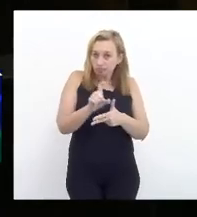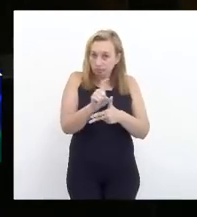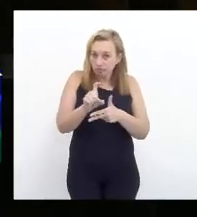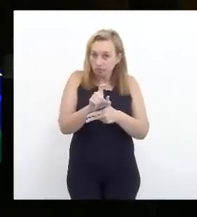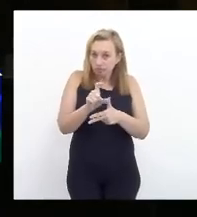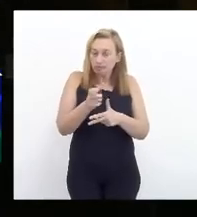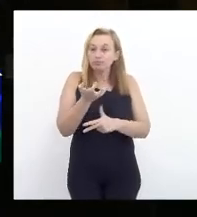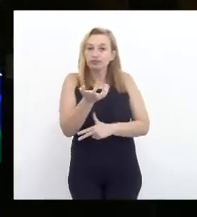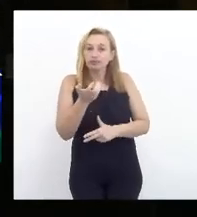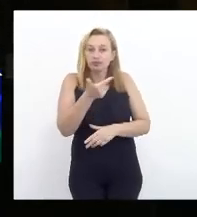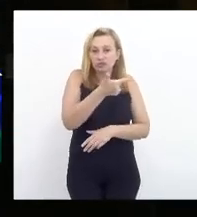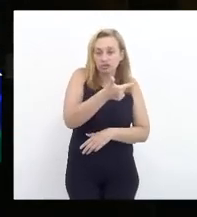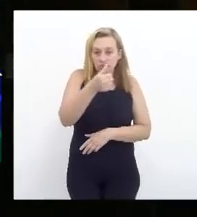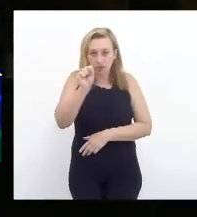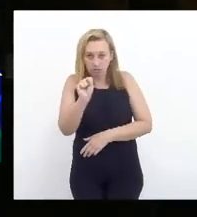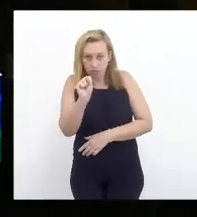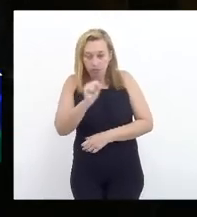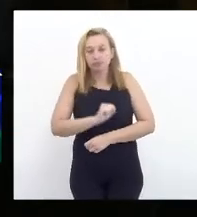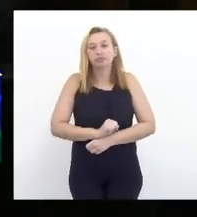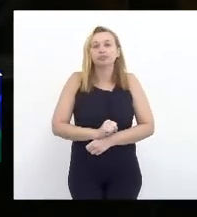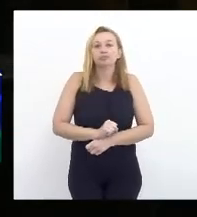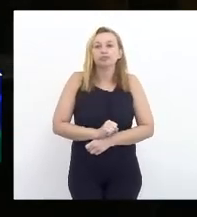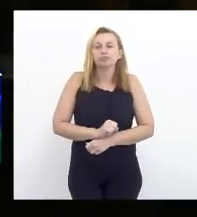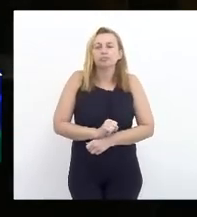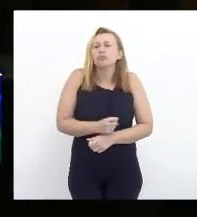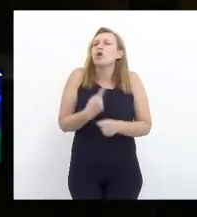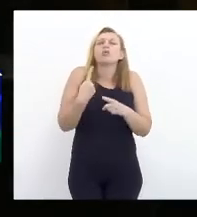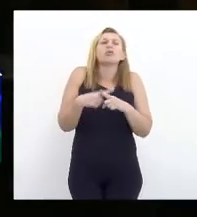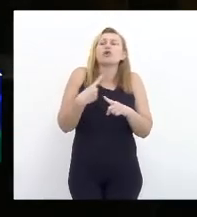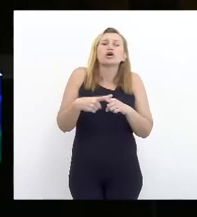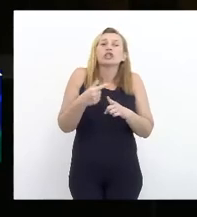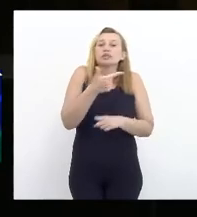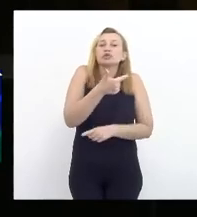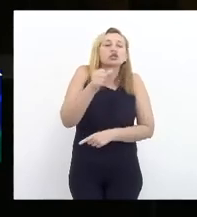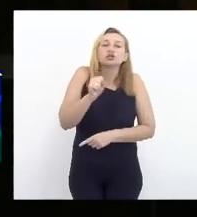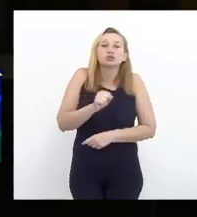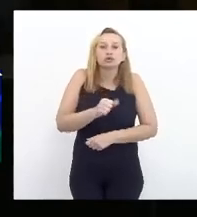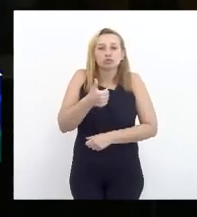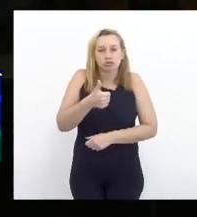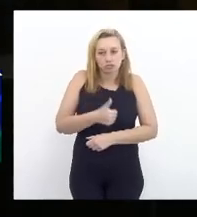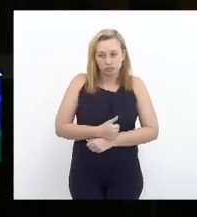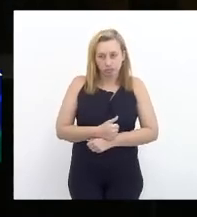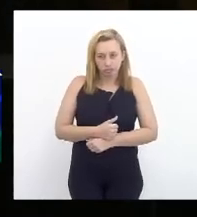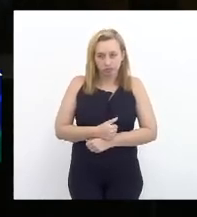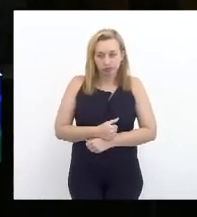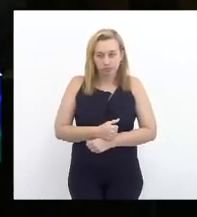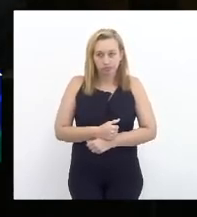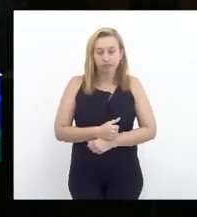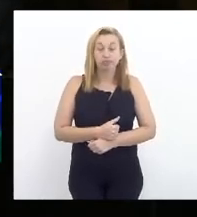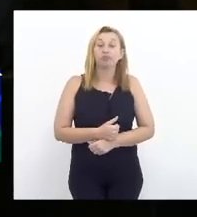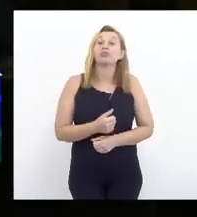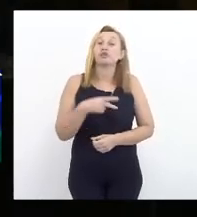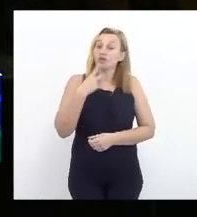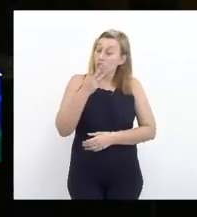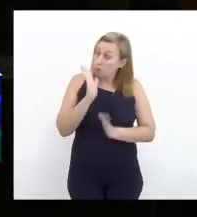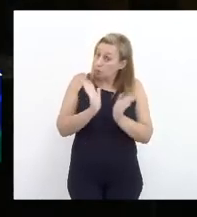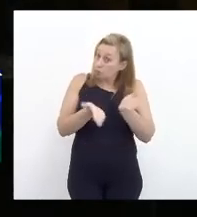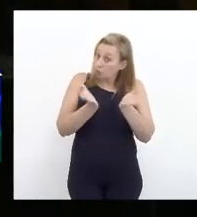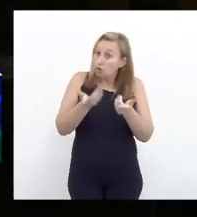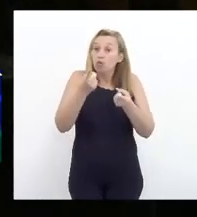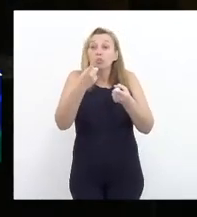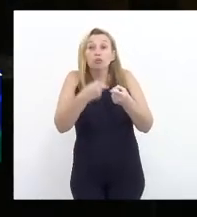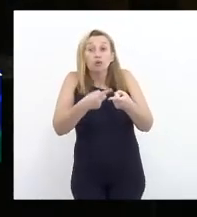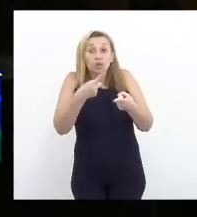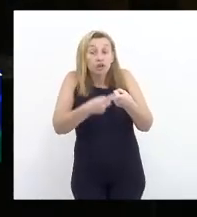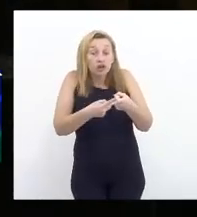queria 2018. E por que ele queria 2018? Ele justificou hoje, porque ele está